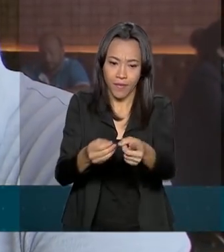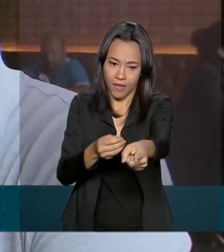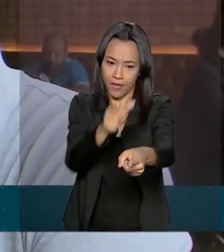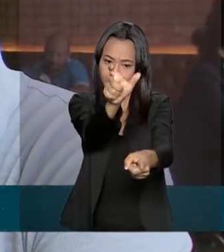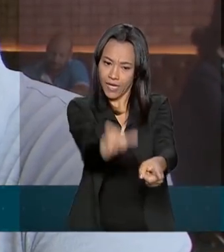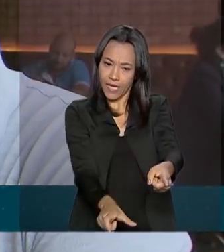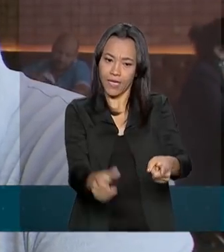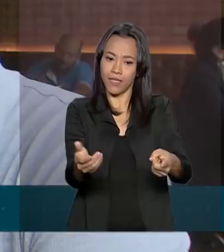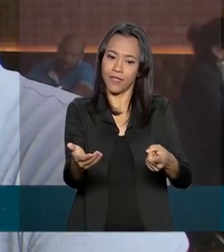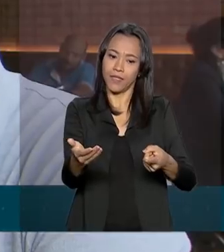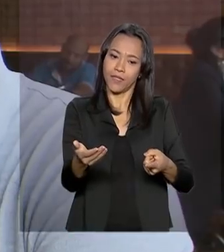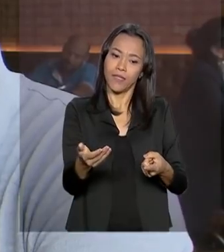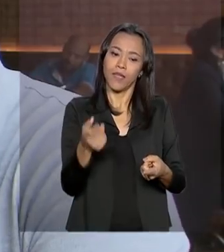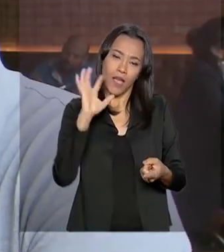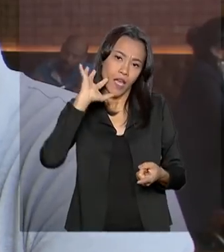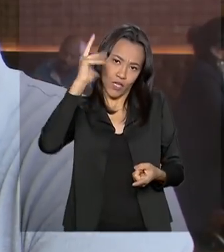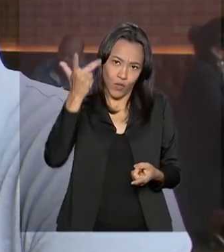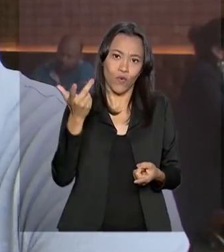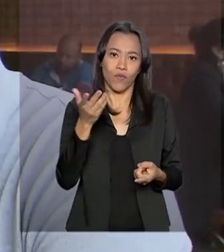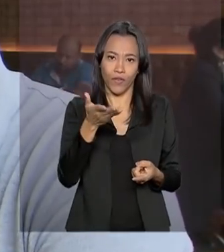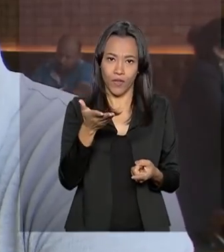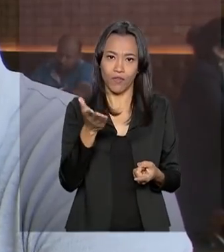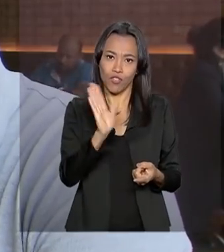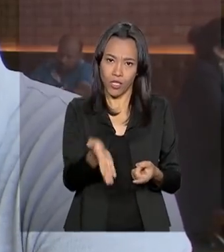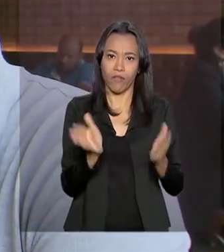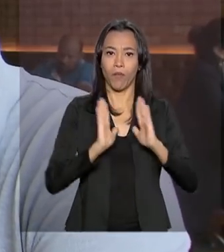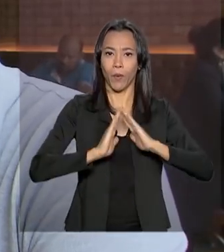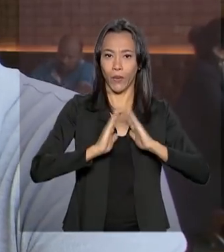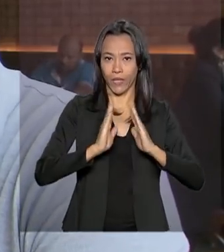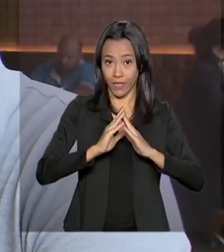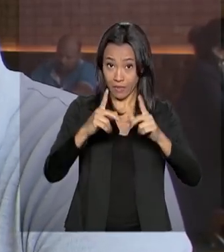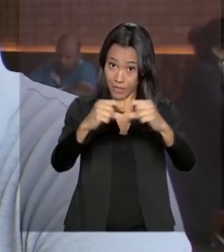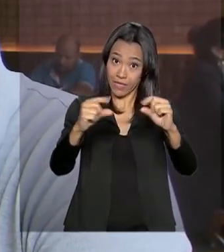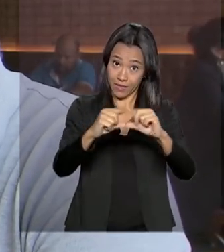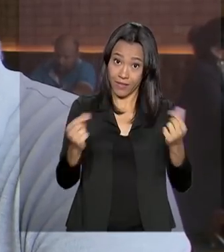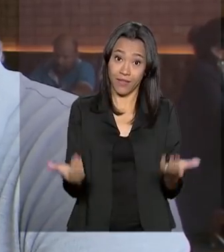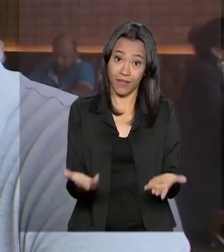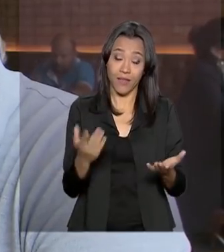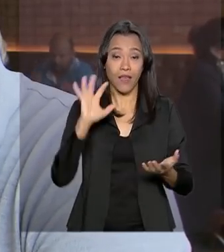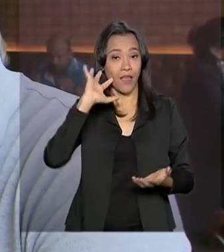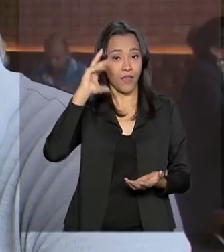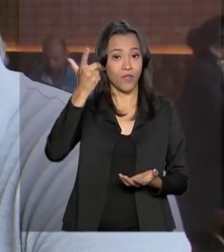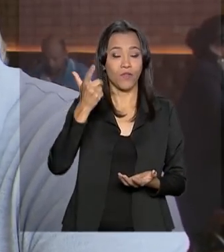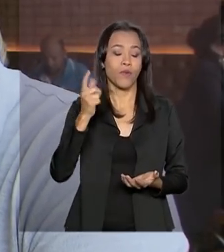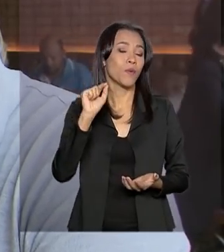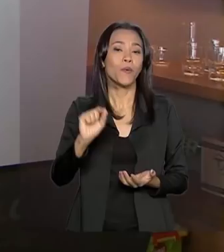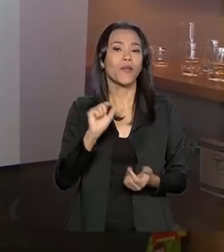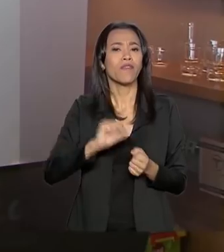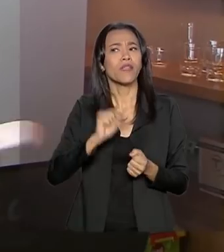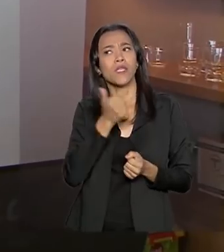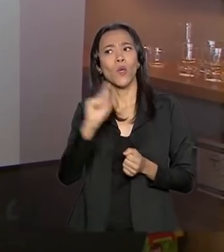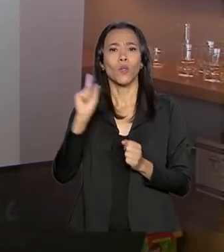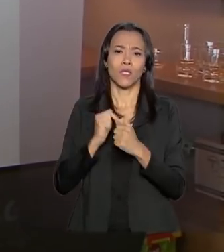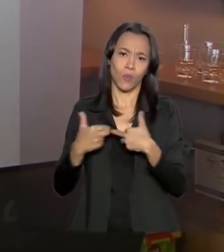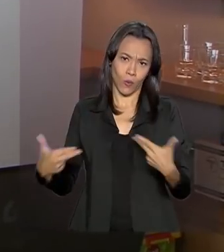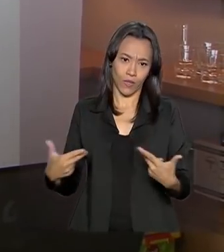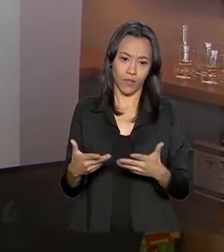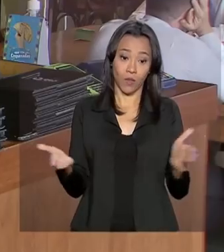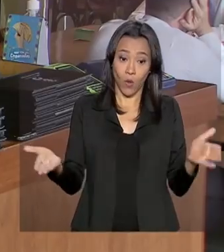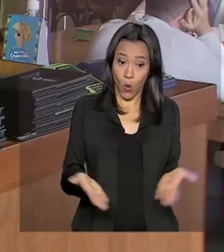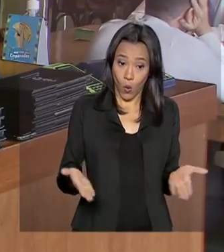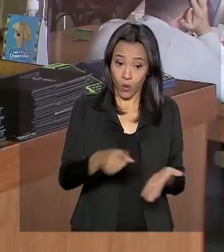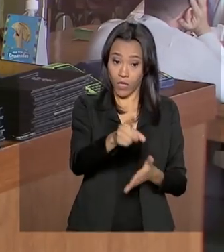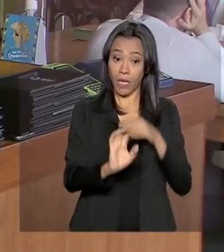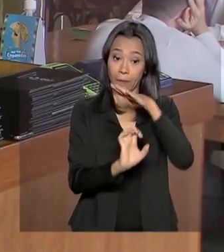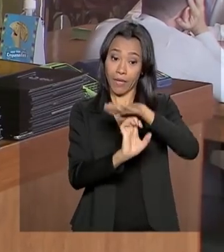a gente resolveu, já estávamos morando no Brasil, em Brasília também, a gente resolveu fazer outra coisa. Hoje, empresário,